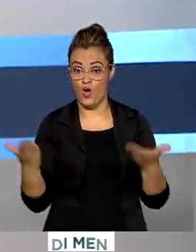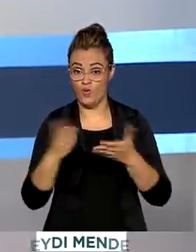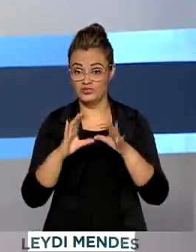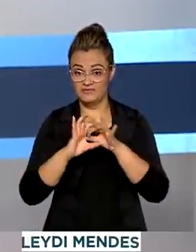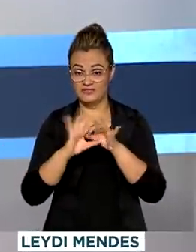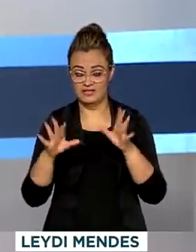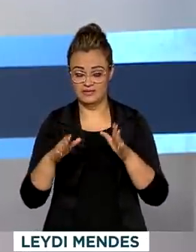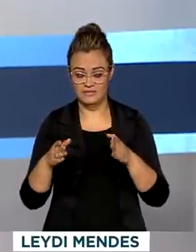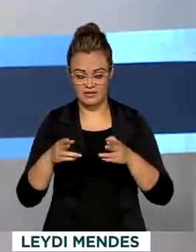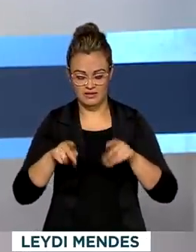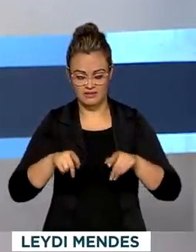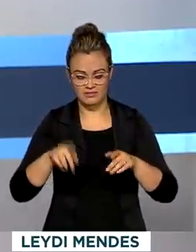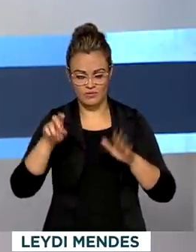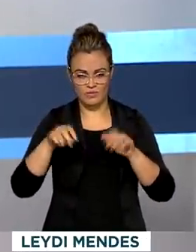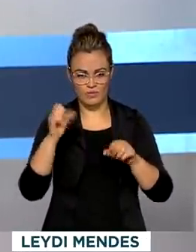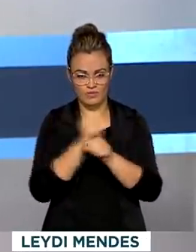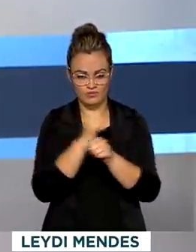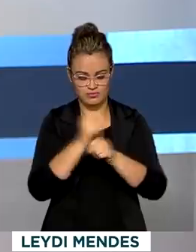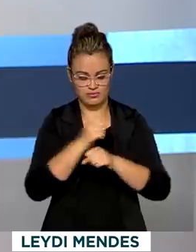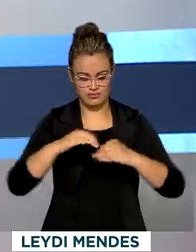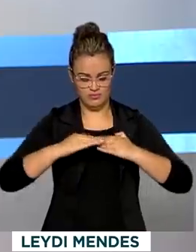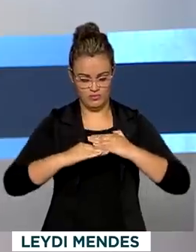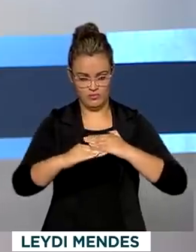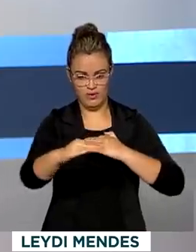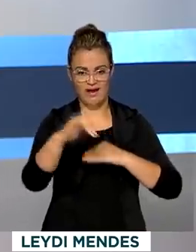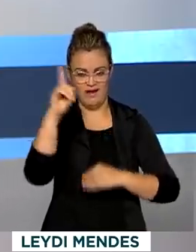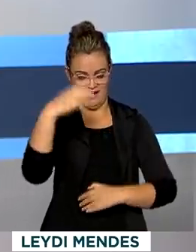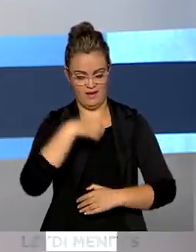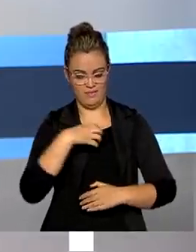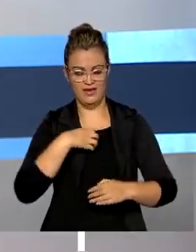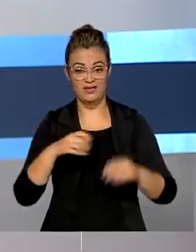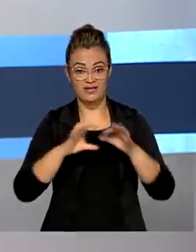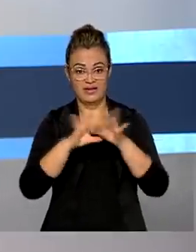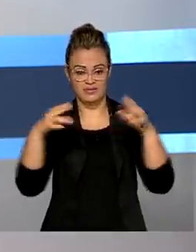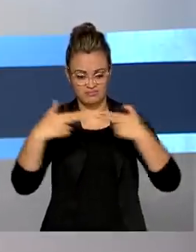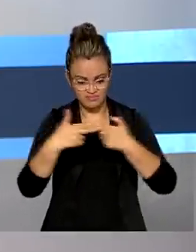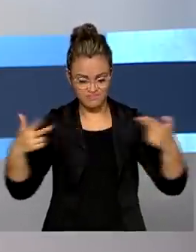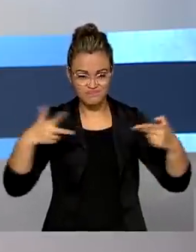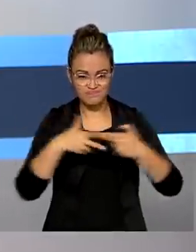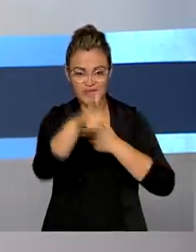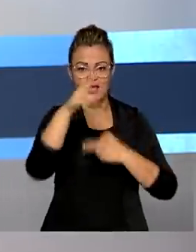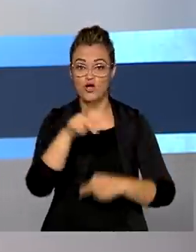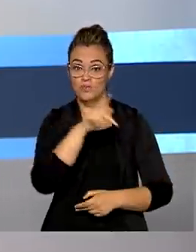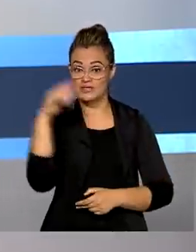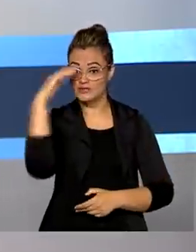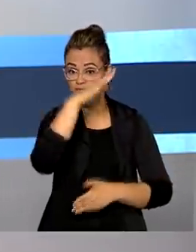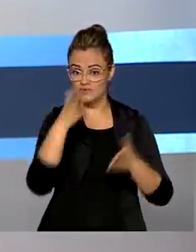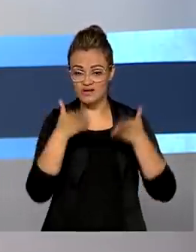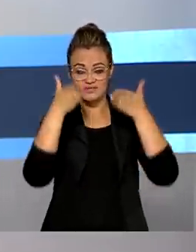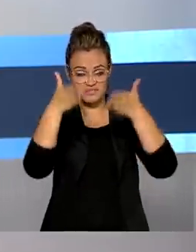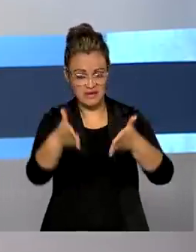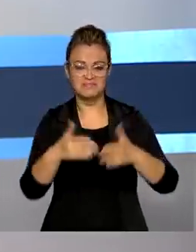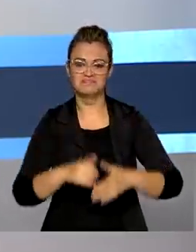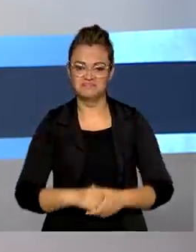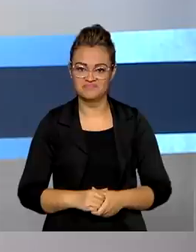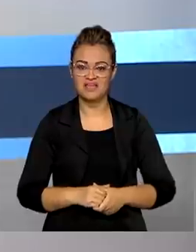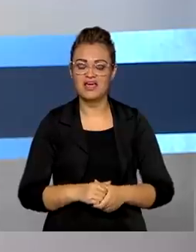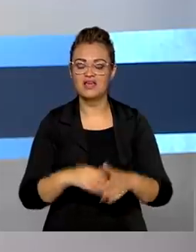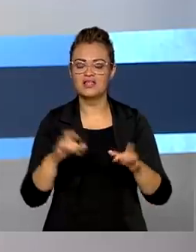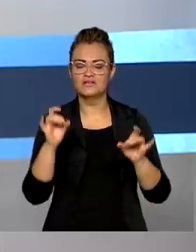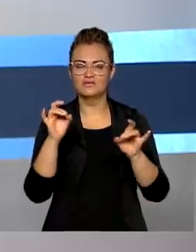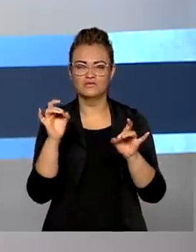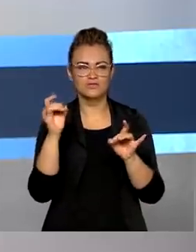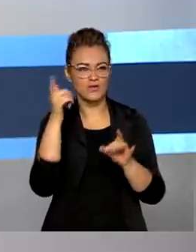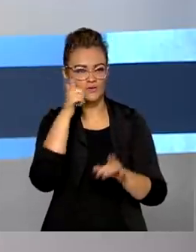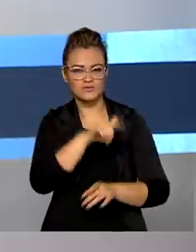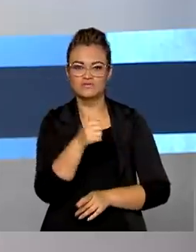um trecho da duplicação da BR-101 na Bahia. O presidente Jair Bolsonaro vai ao Estado para inaugurar a obra. No total, foram